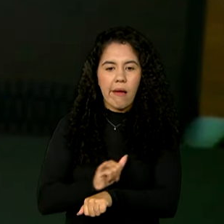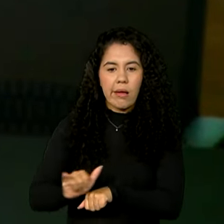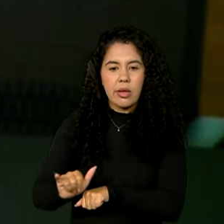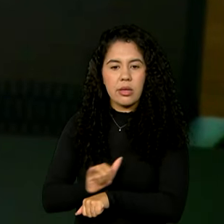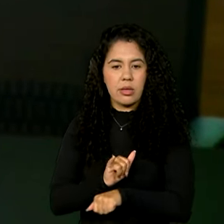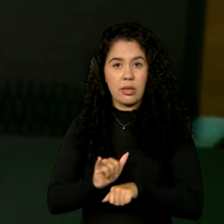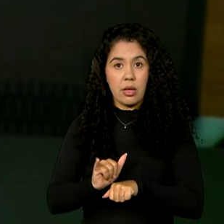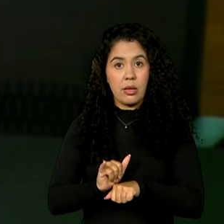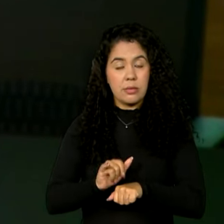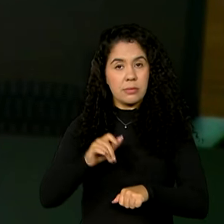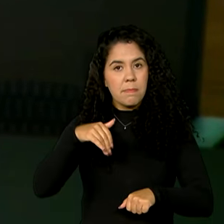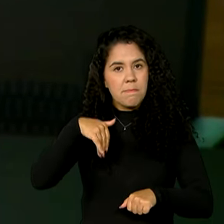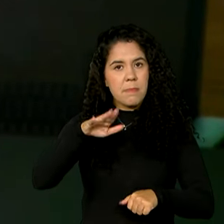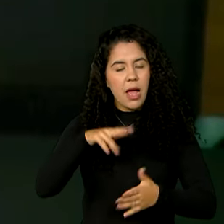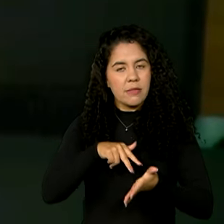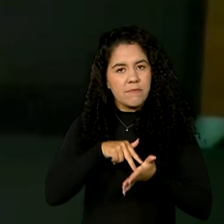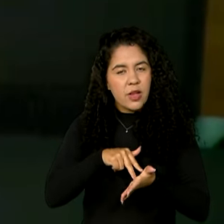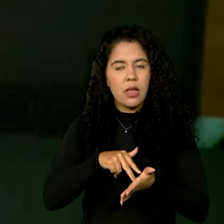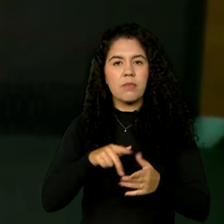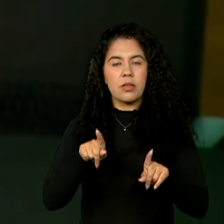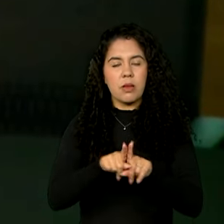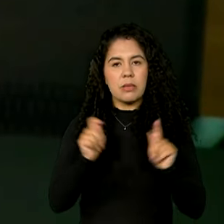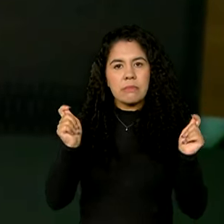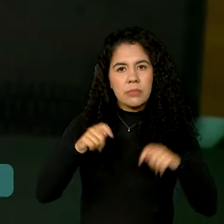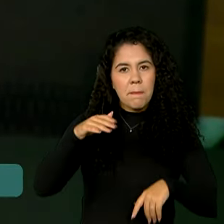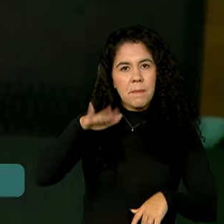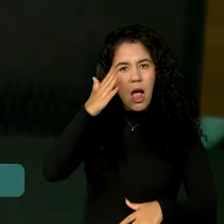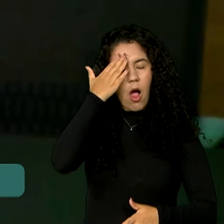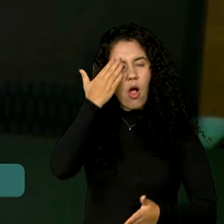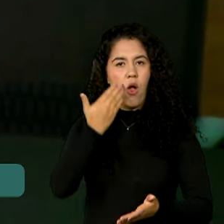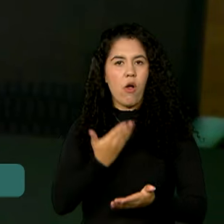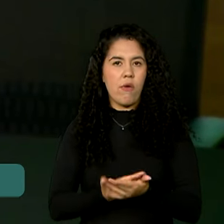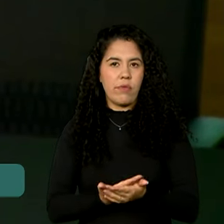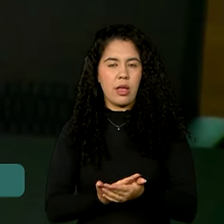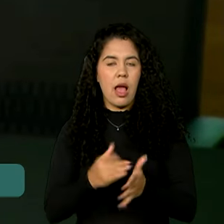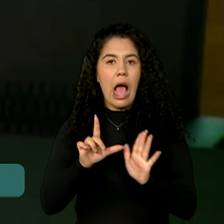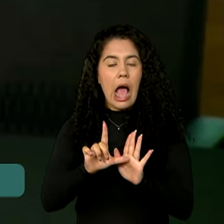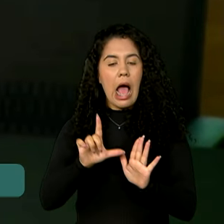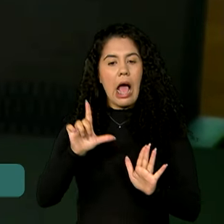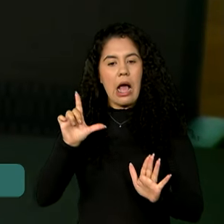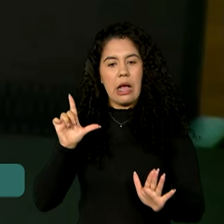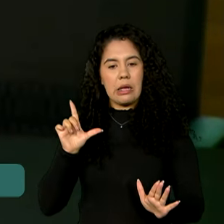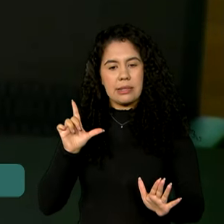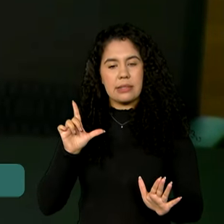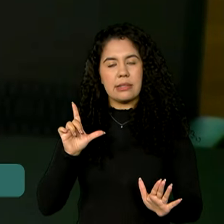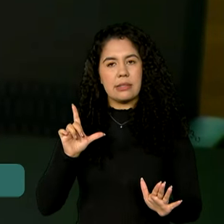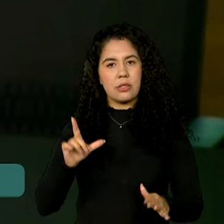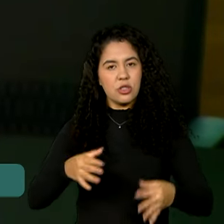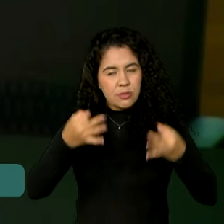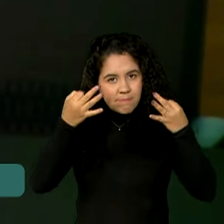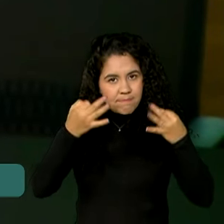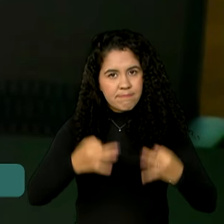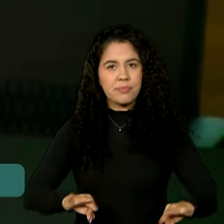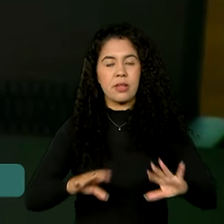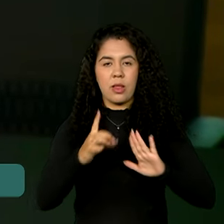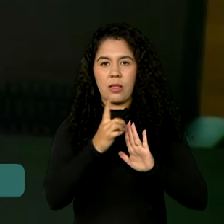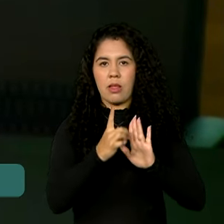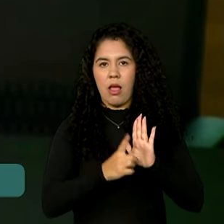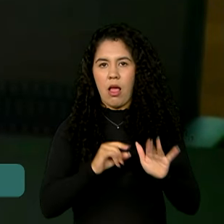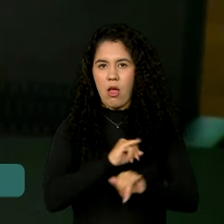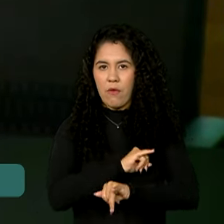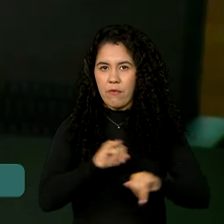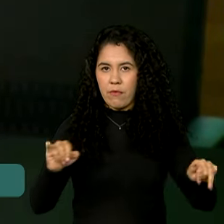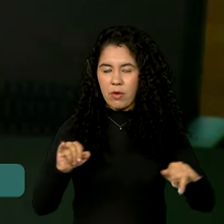resiliência ou de maior confiabilidade antes de decretar. Agora,